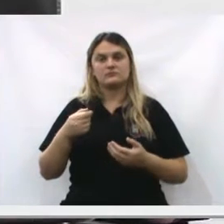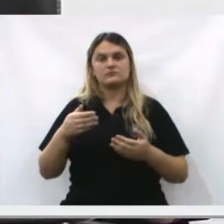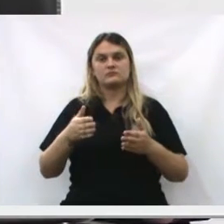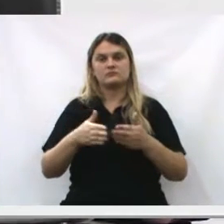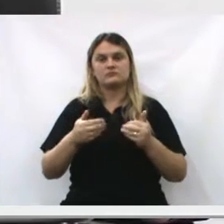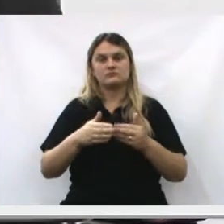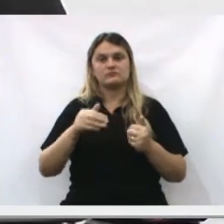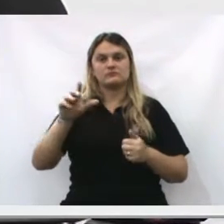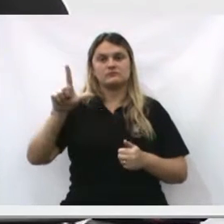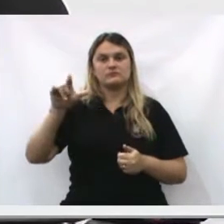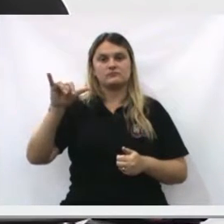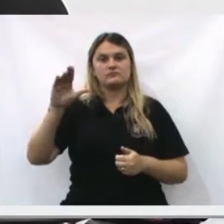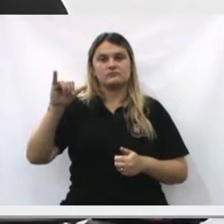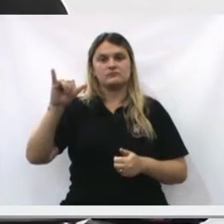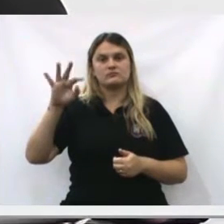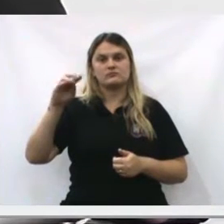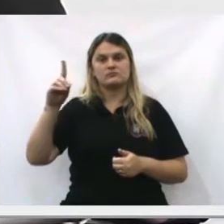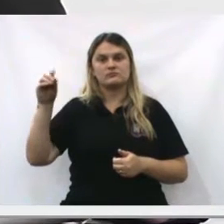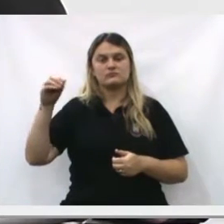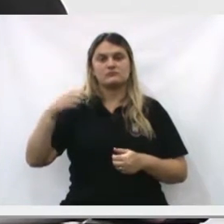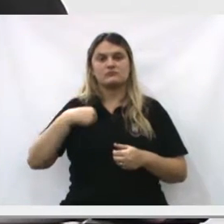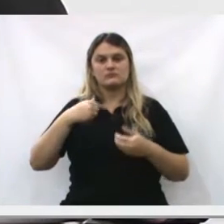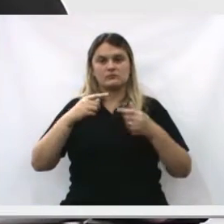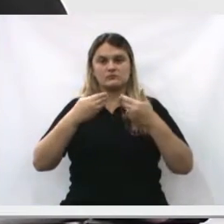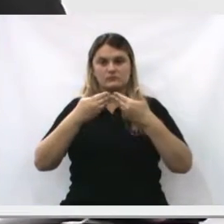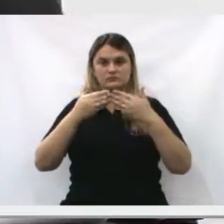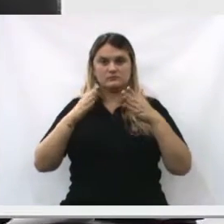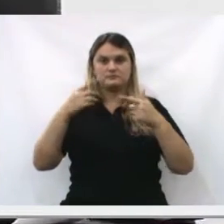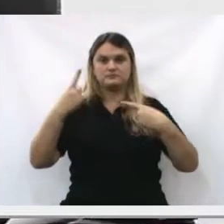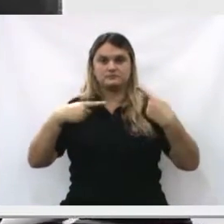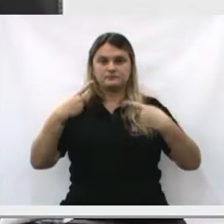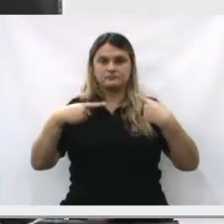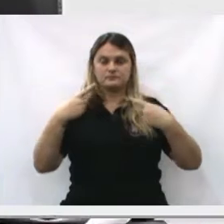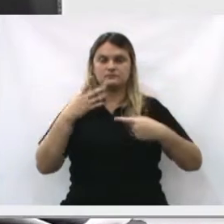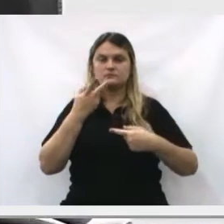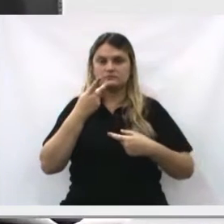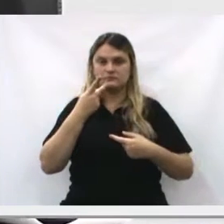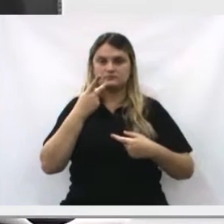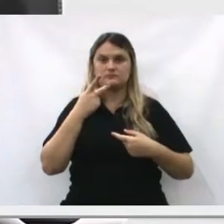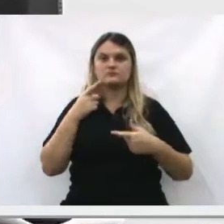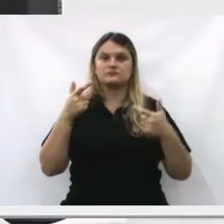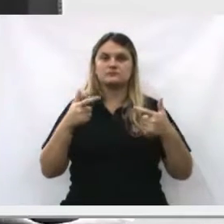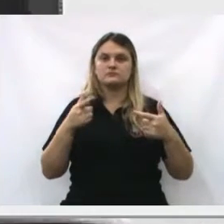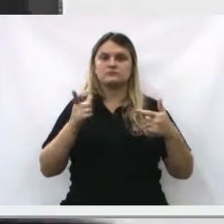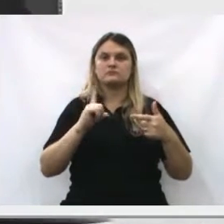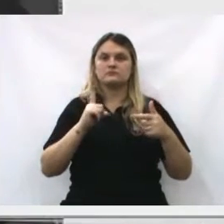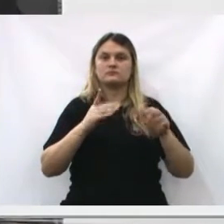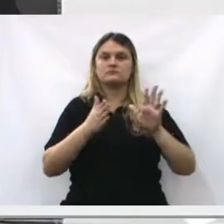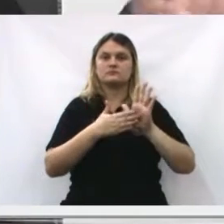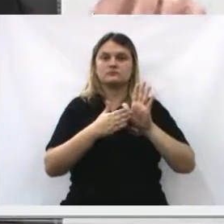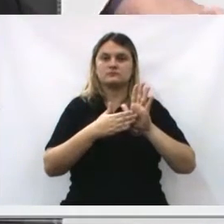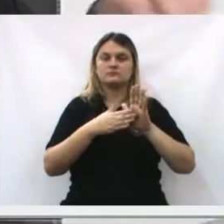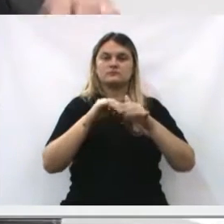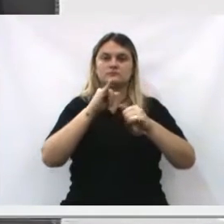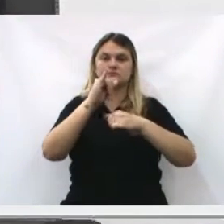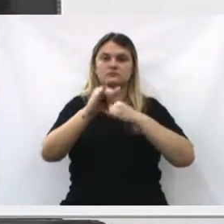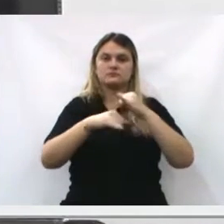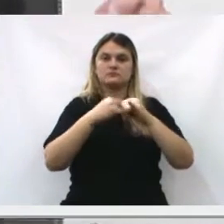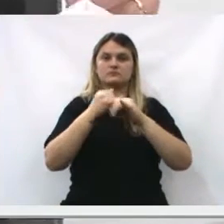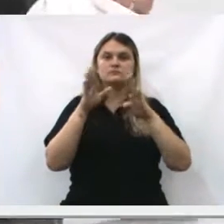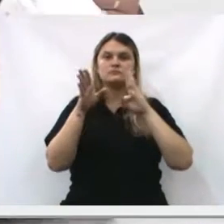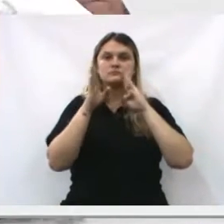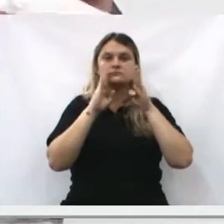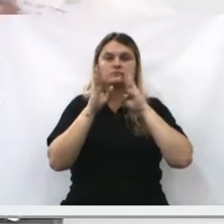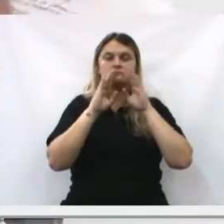a respeito das licitações. Semana passada, eu abri uma discussão aqui a respeito de licitações, aonde estaríamos abrindo uma